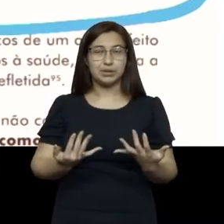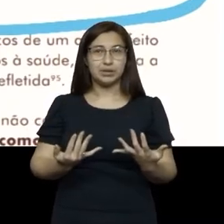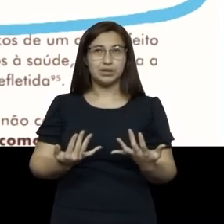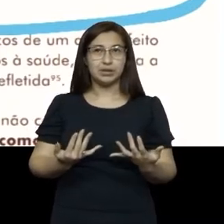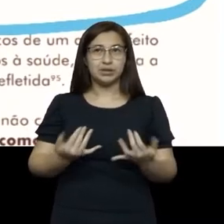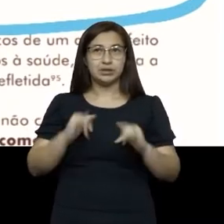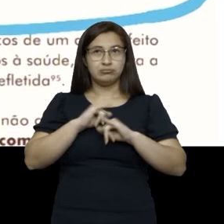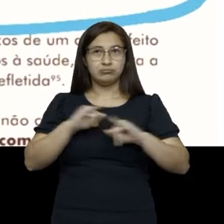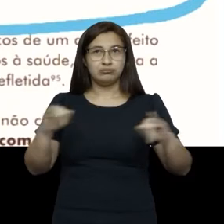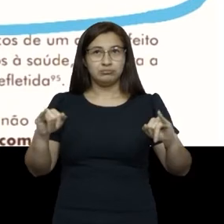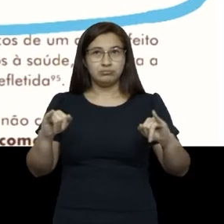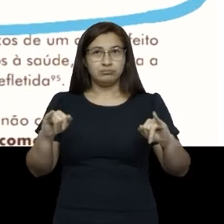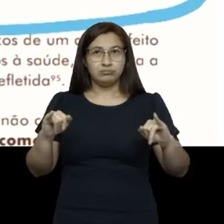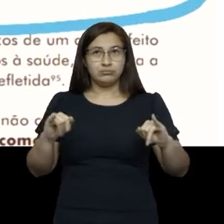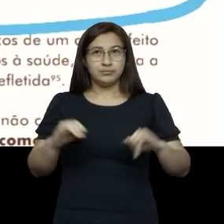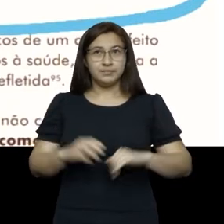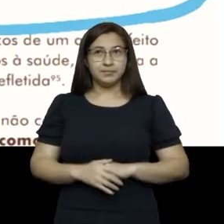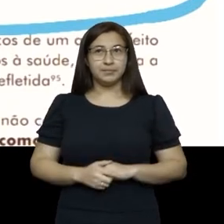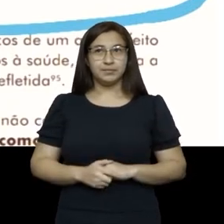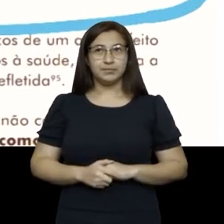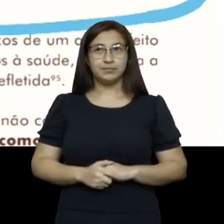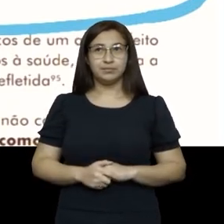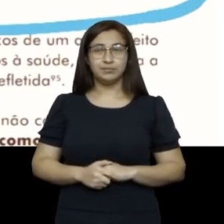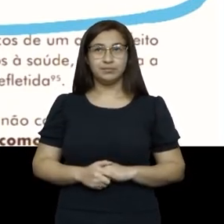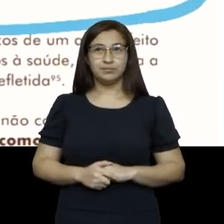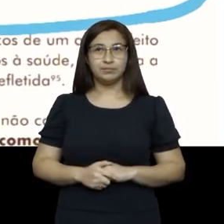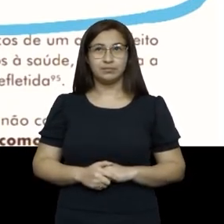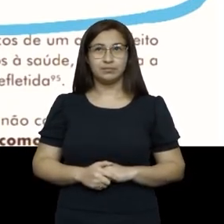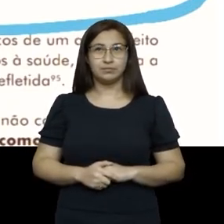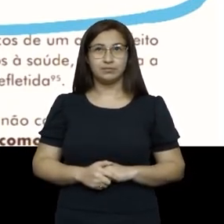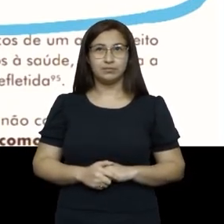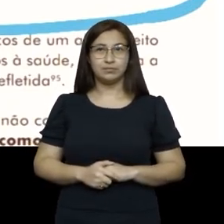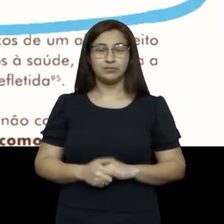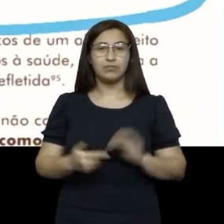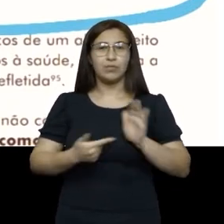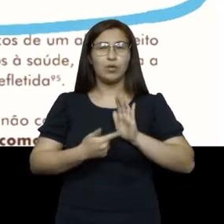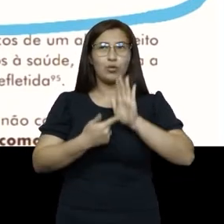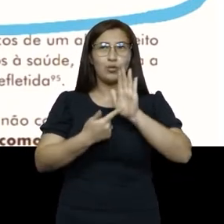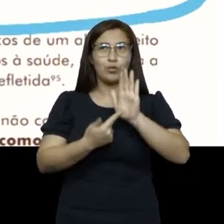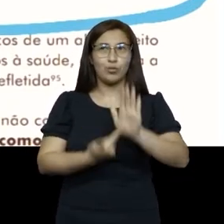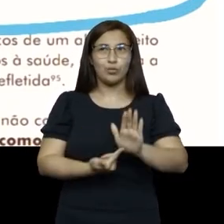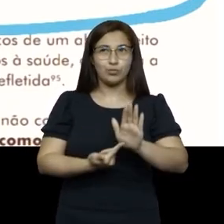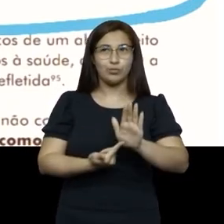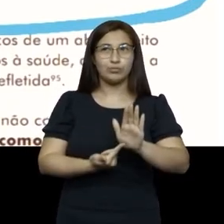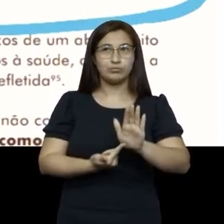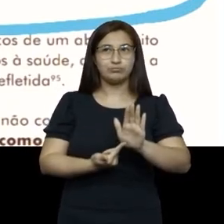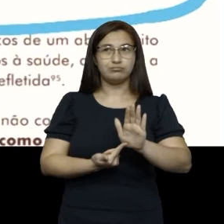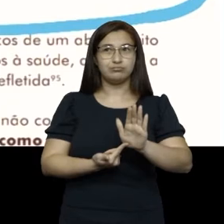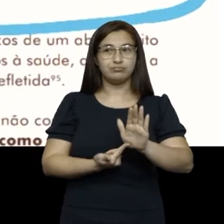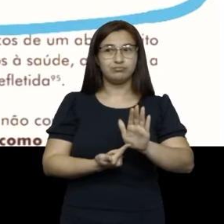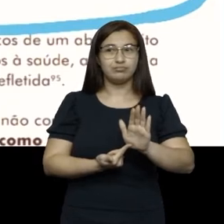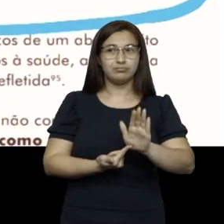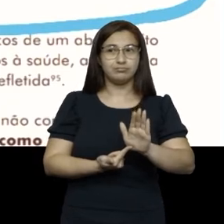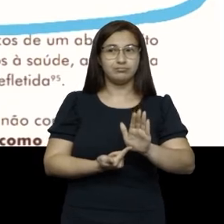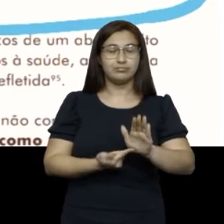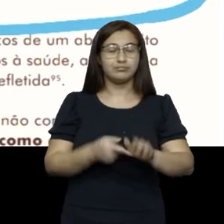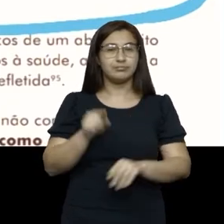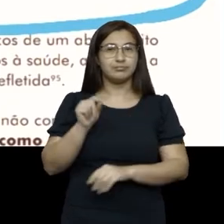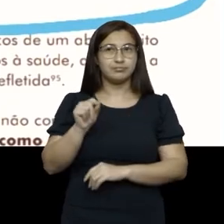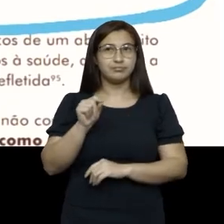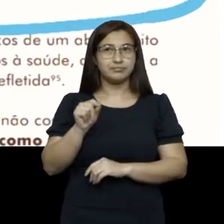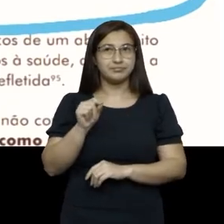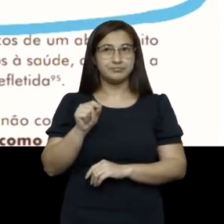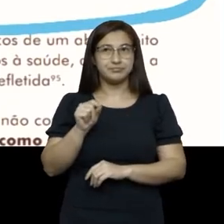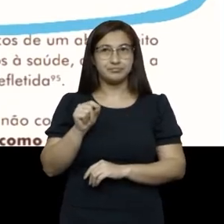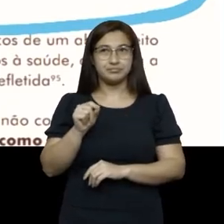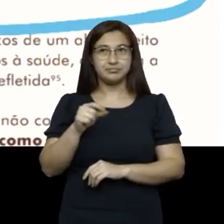o o indicativo deputado Ivan Ates eles fazem o indicativo